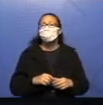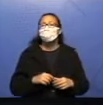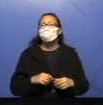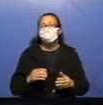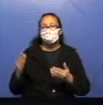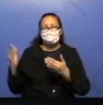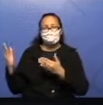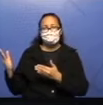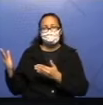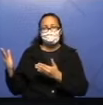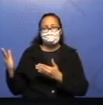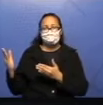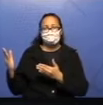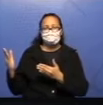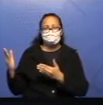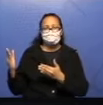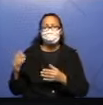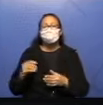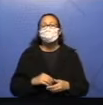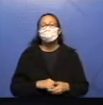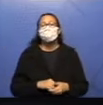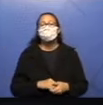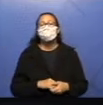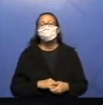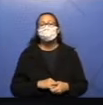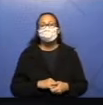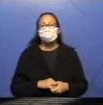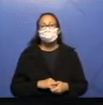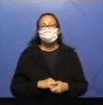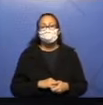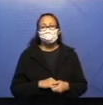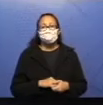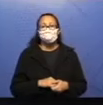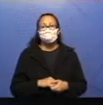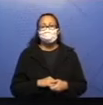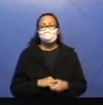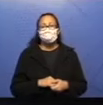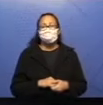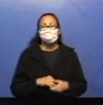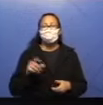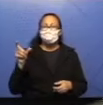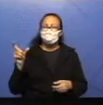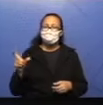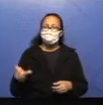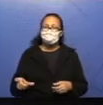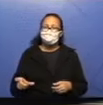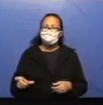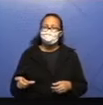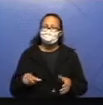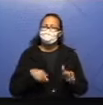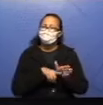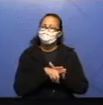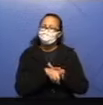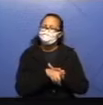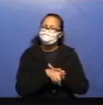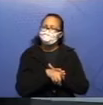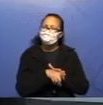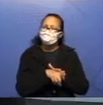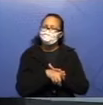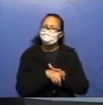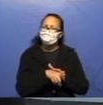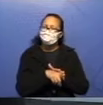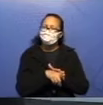a turma da Mônica. Que a gente vai trabalhar aqui, ó. Nesse personagem que eu estou perguntando para vocês agora.